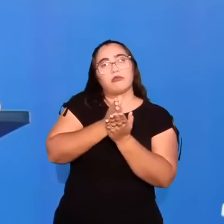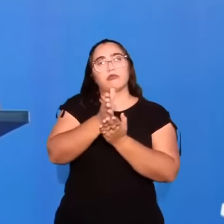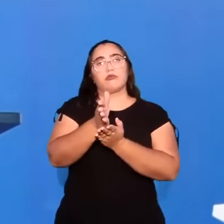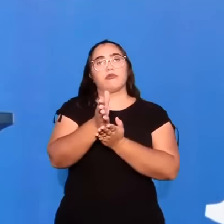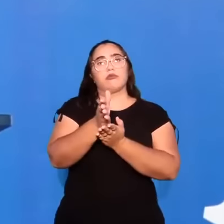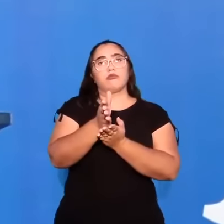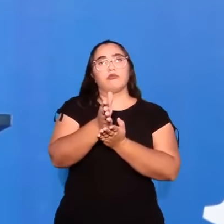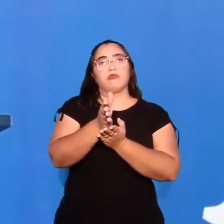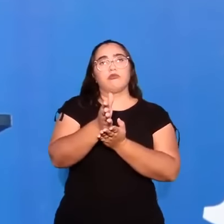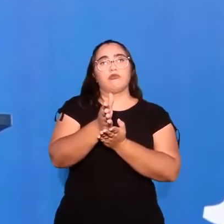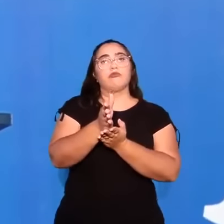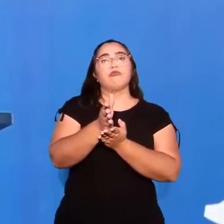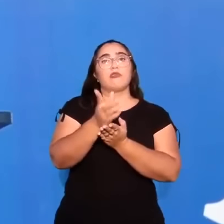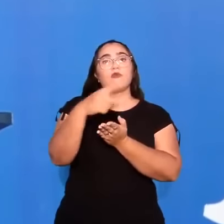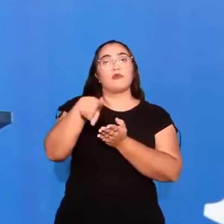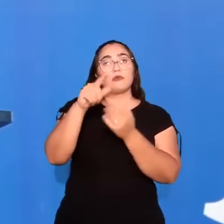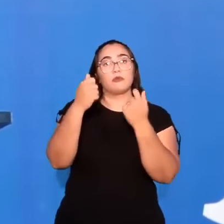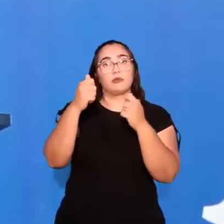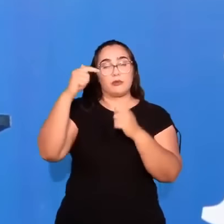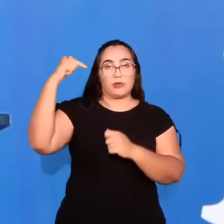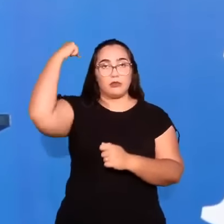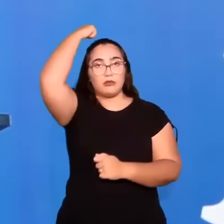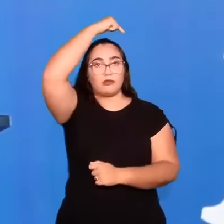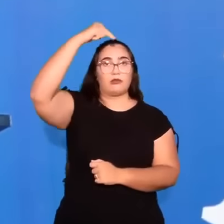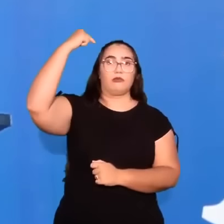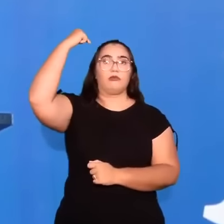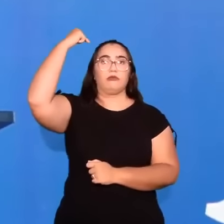é ela? Sejam santos.